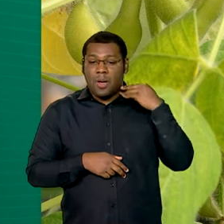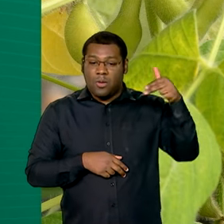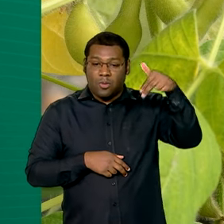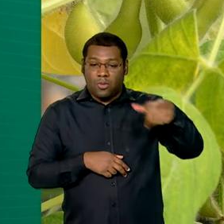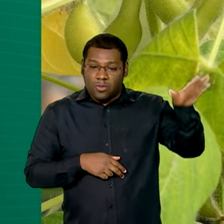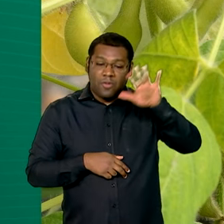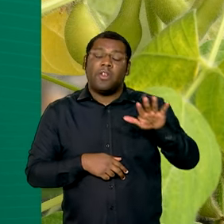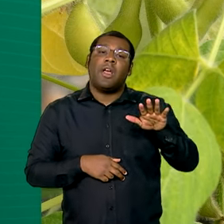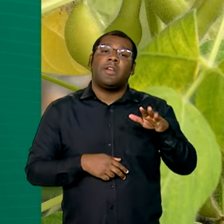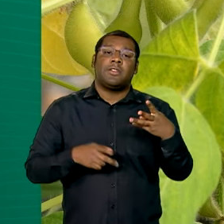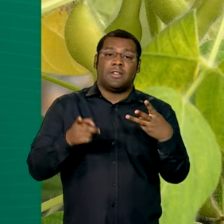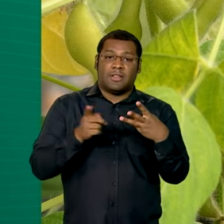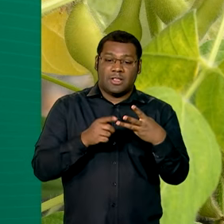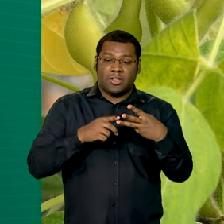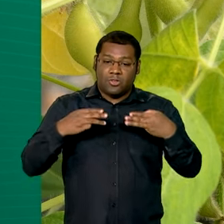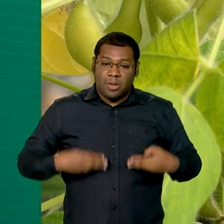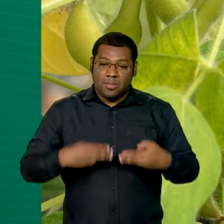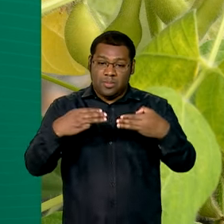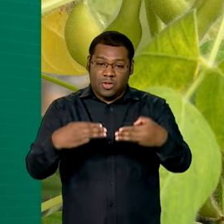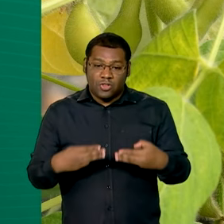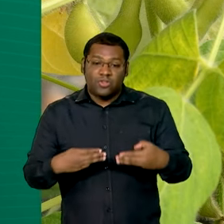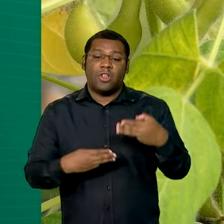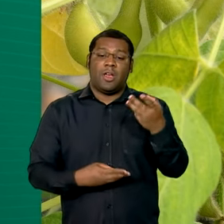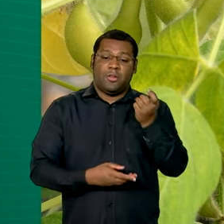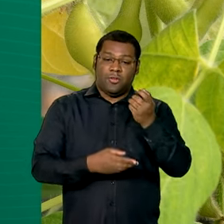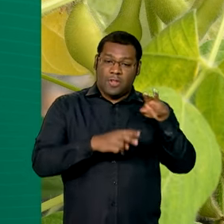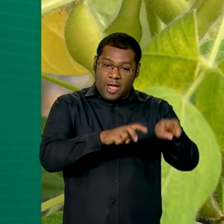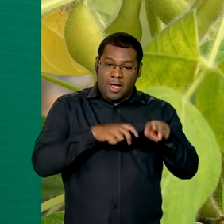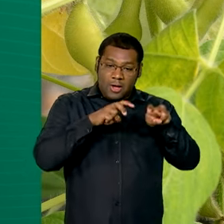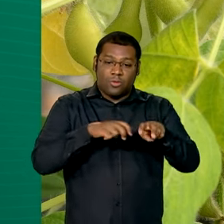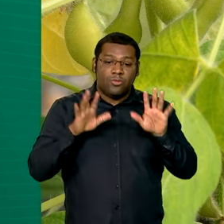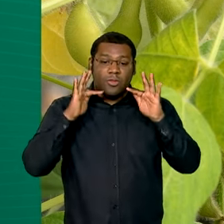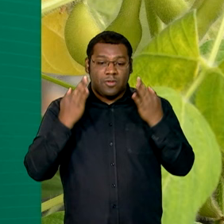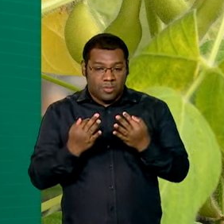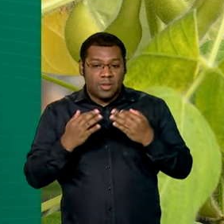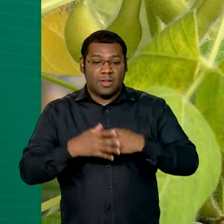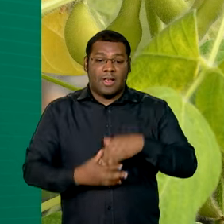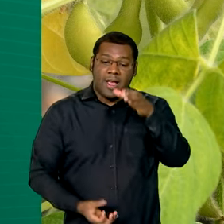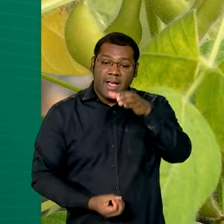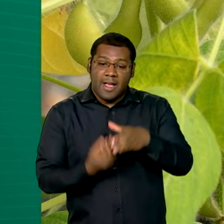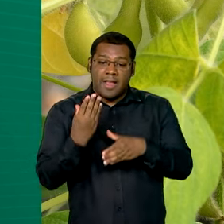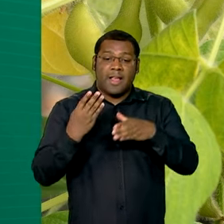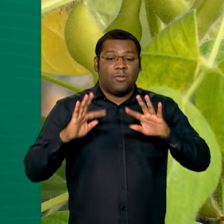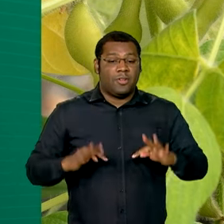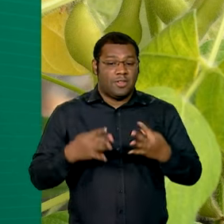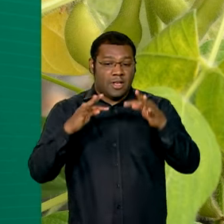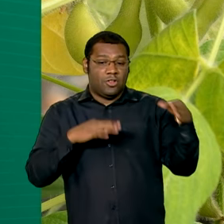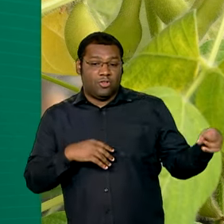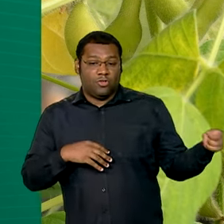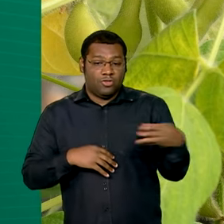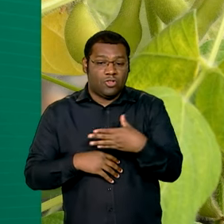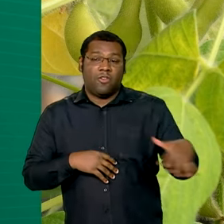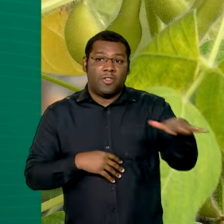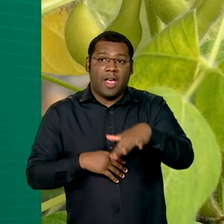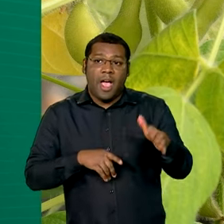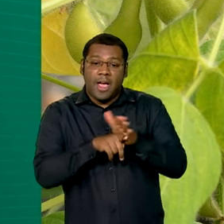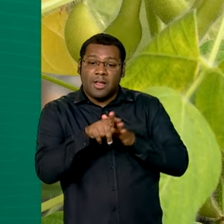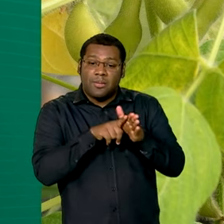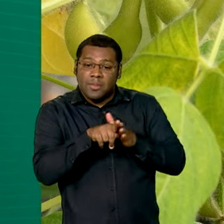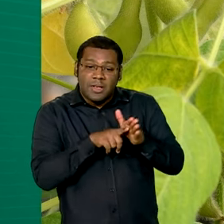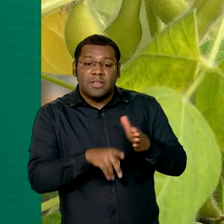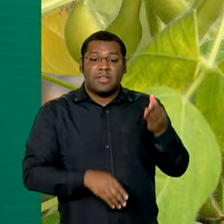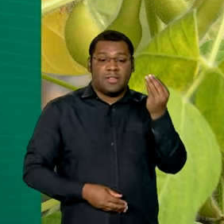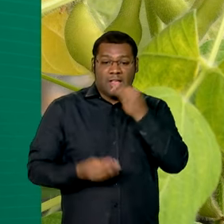Ministério do Desenvolvimento Agrário e Agricultura Familiar para a inclusão de novas tecnologias para pesquisa e produção de